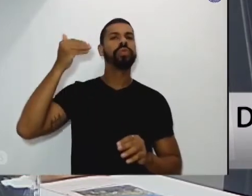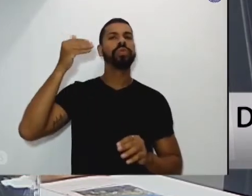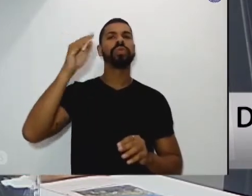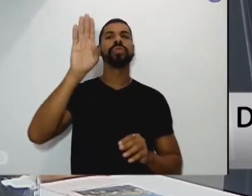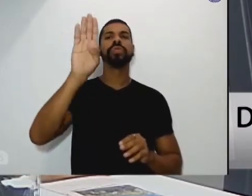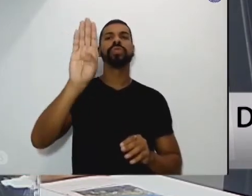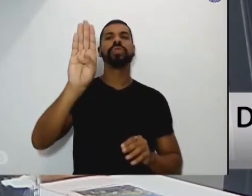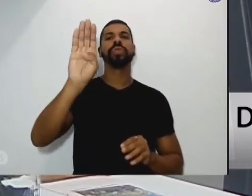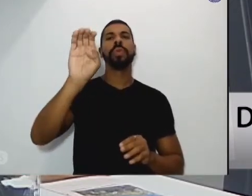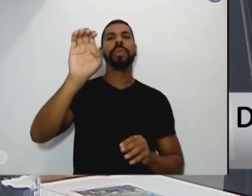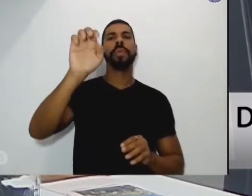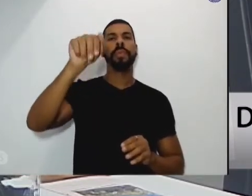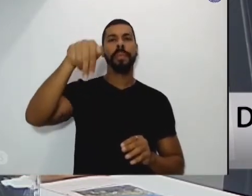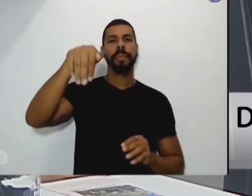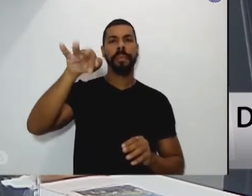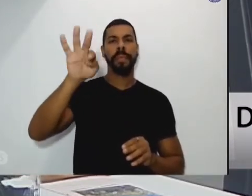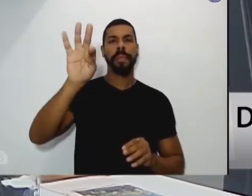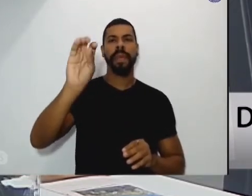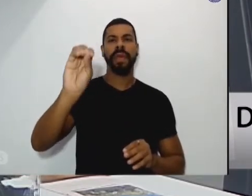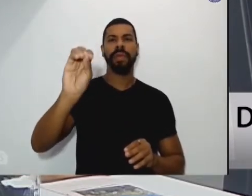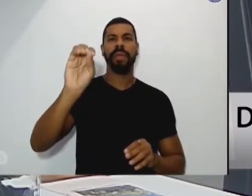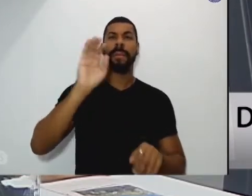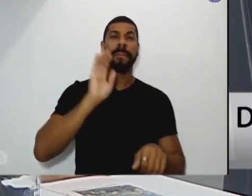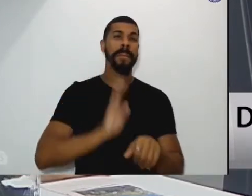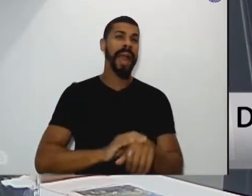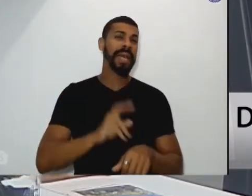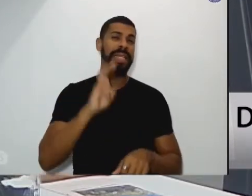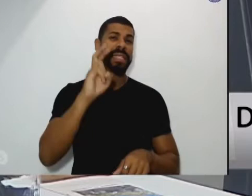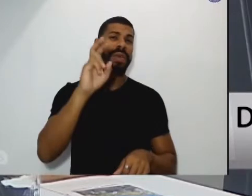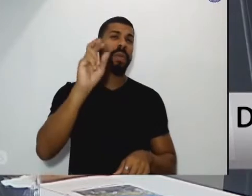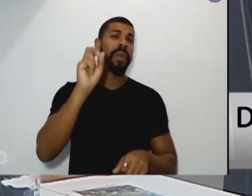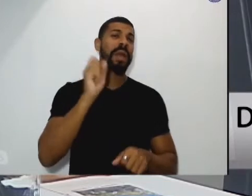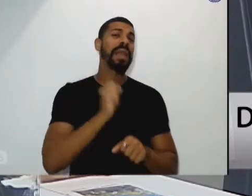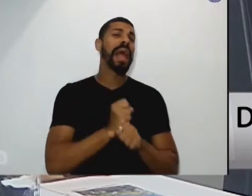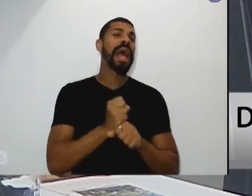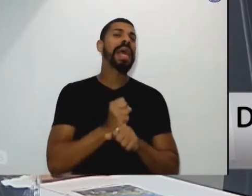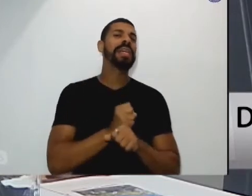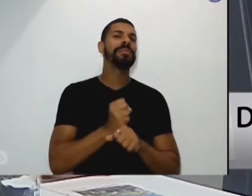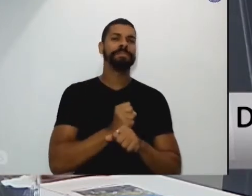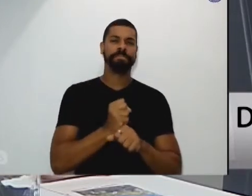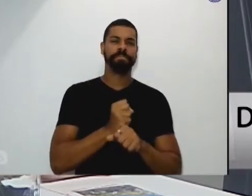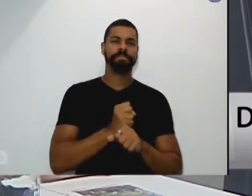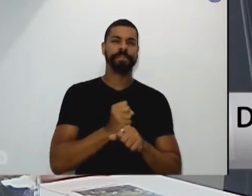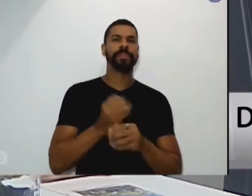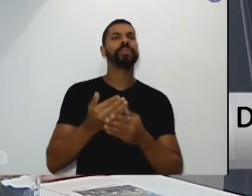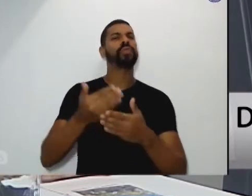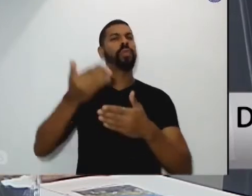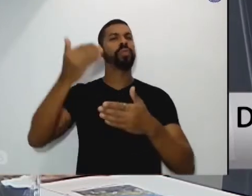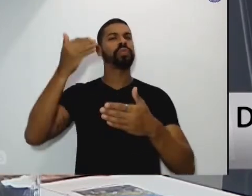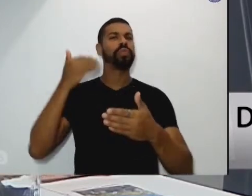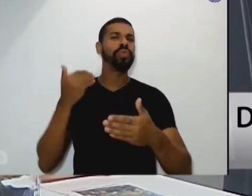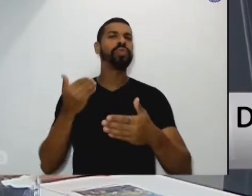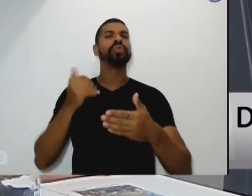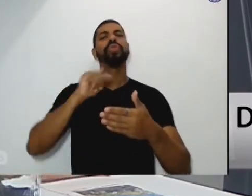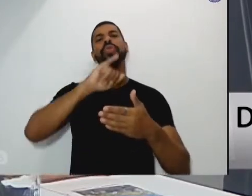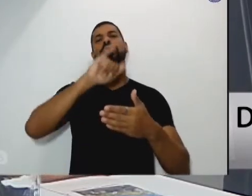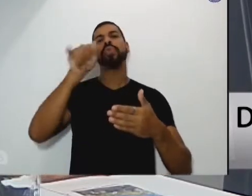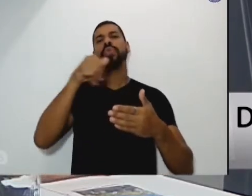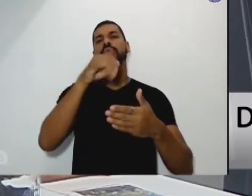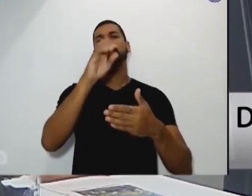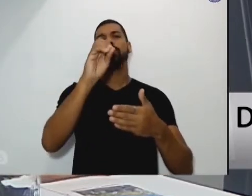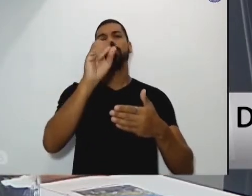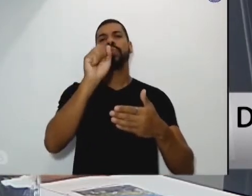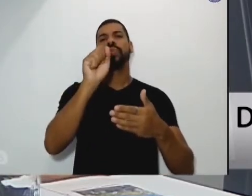são mais de 50 anos portanto os Papas anteriores o Papa Bento o Papa João Paulo II todos